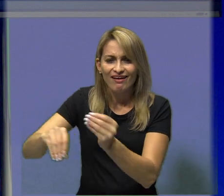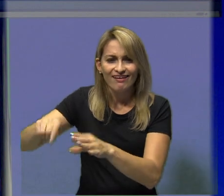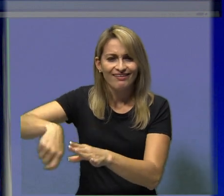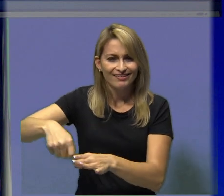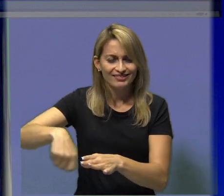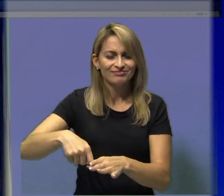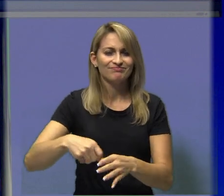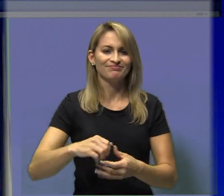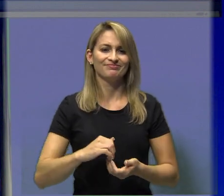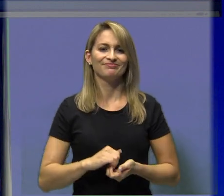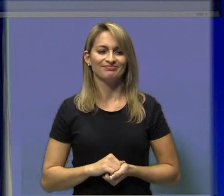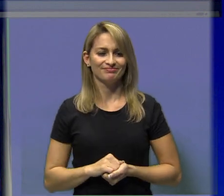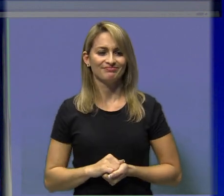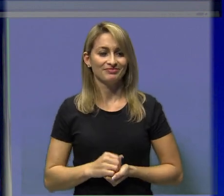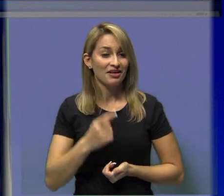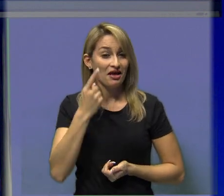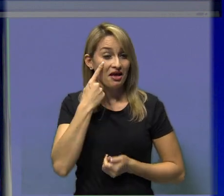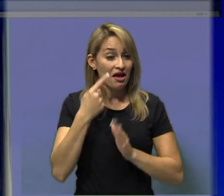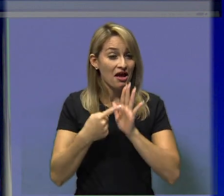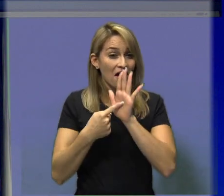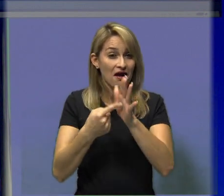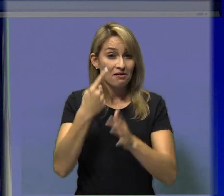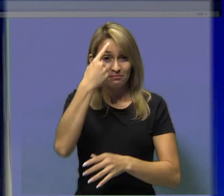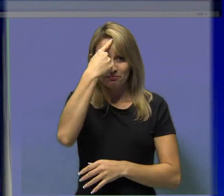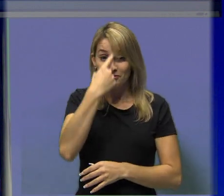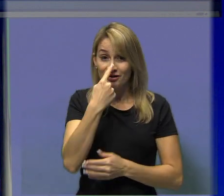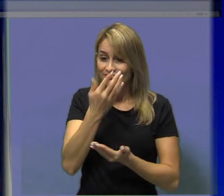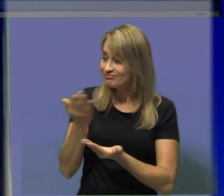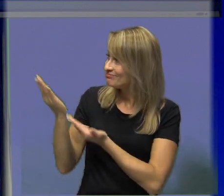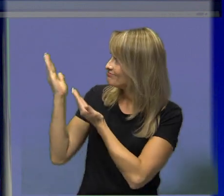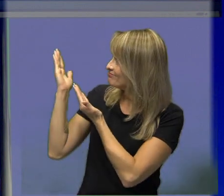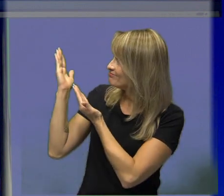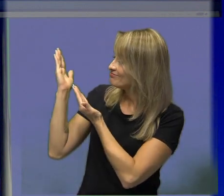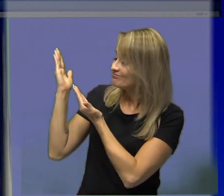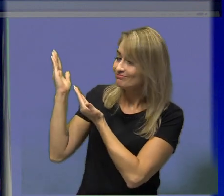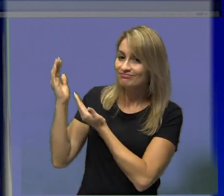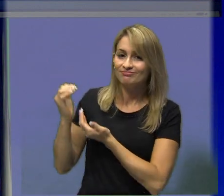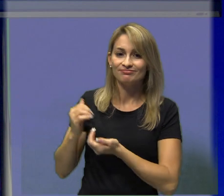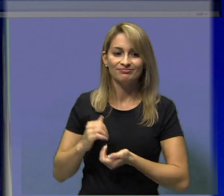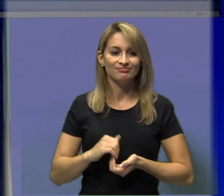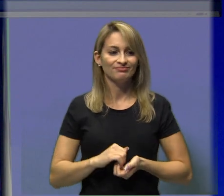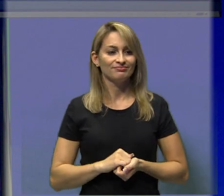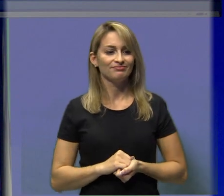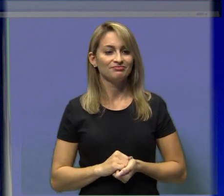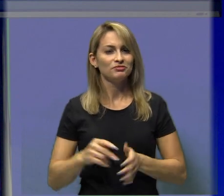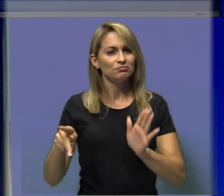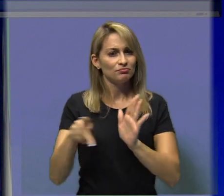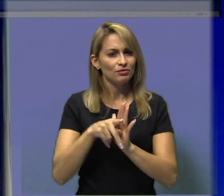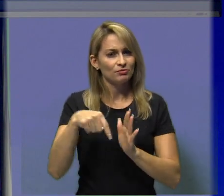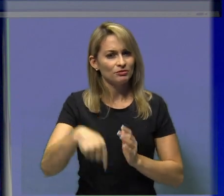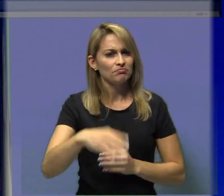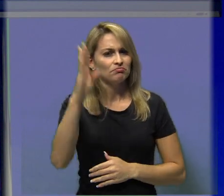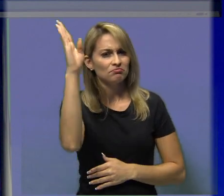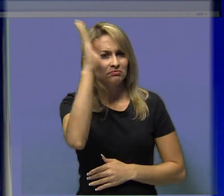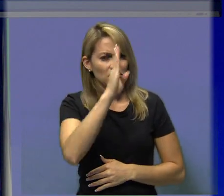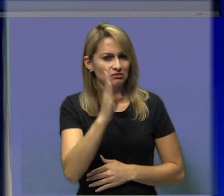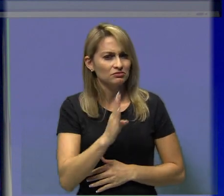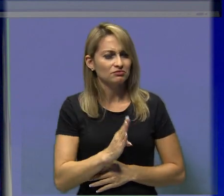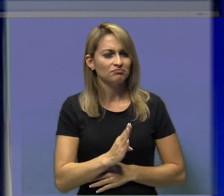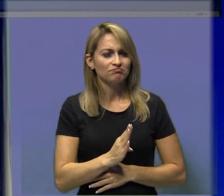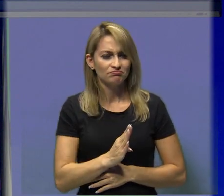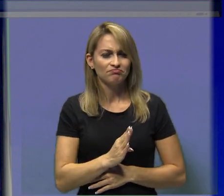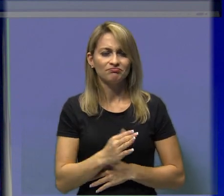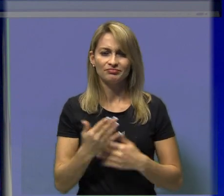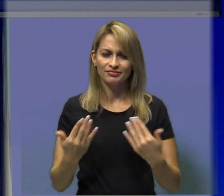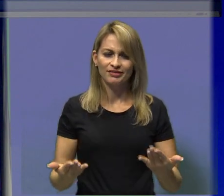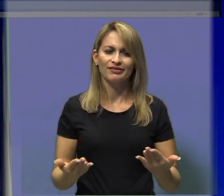tipicamente brasileiro. E é claro, né? Eu acho que o nascimento da feijoada é muito importante. Ela nasce